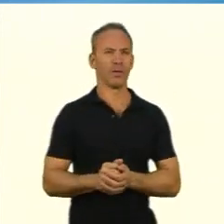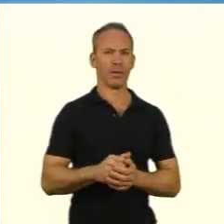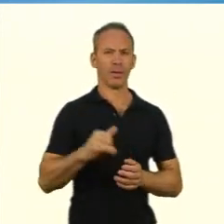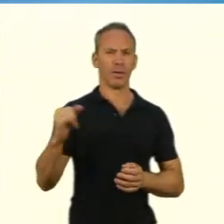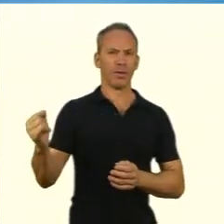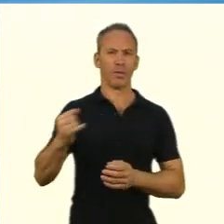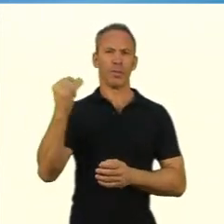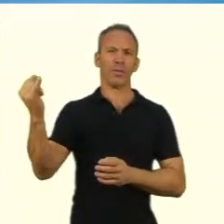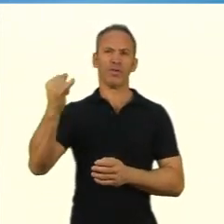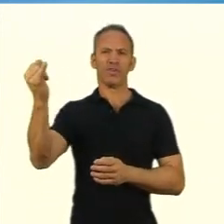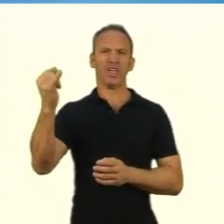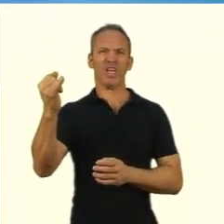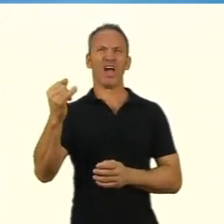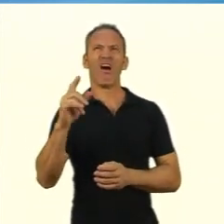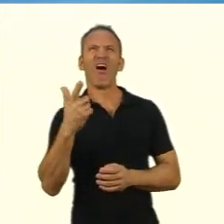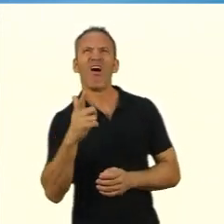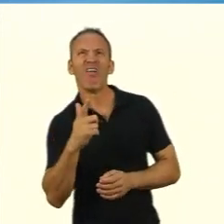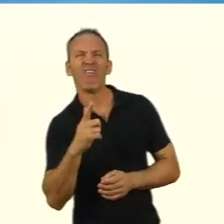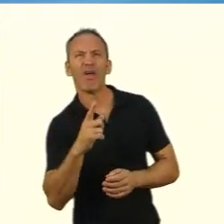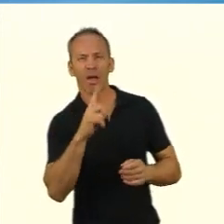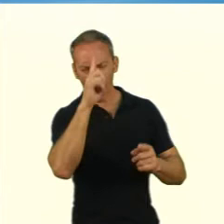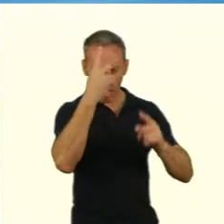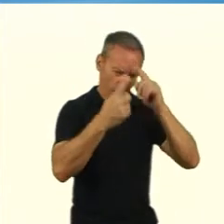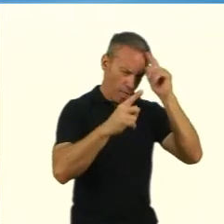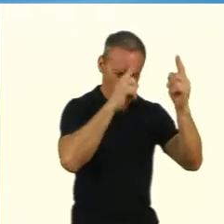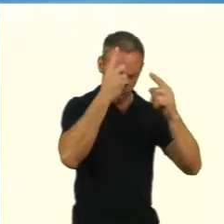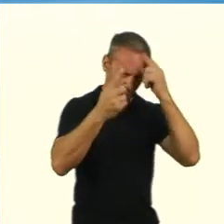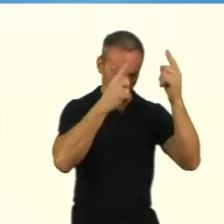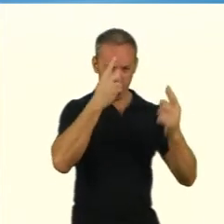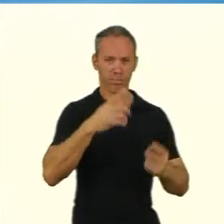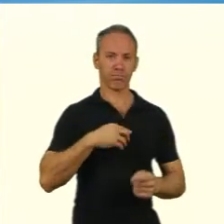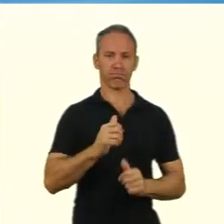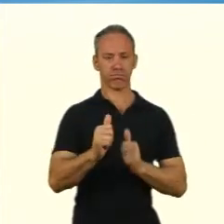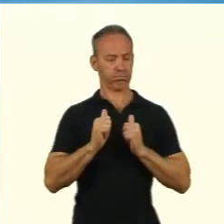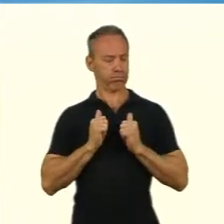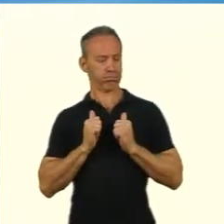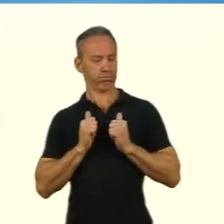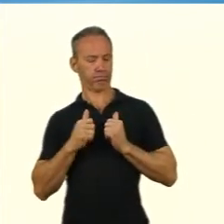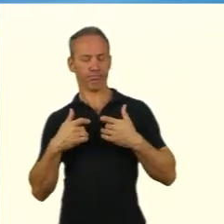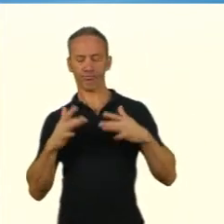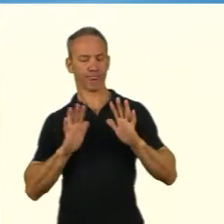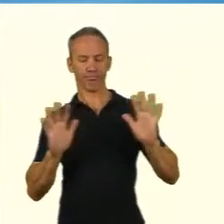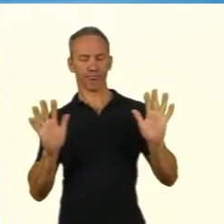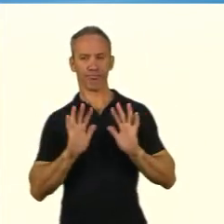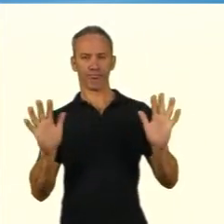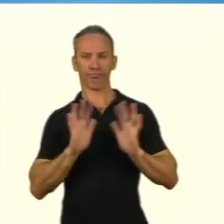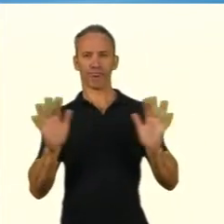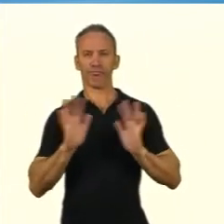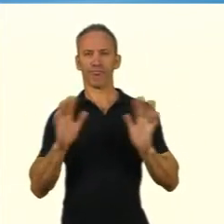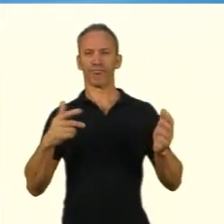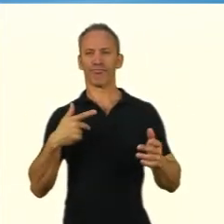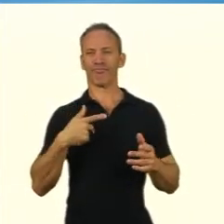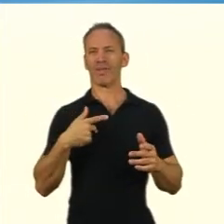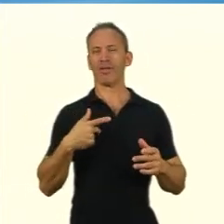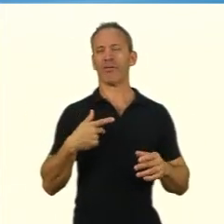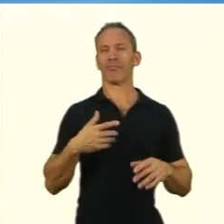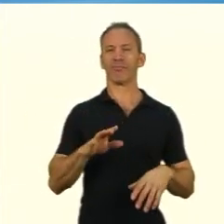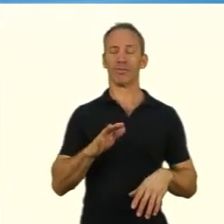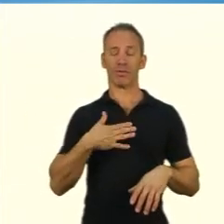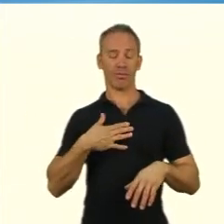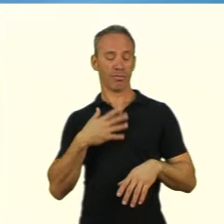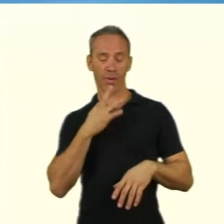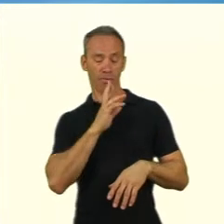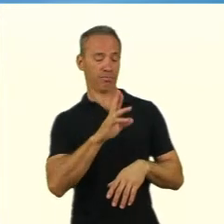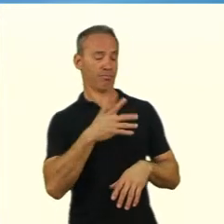que, mais ou menos, deduz alguma coisa, né? Você, mais ou menos, imagina que aquela questão está acontecendo, que aquela situação